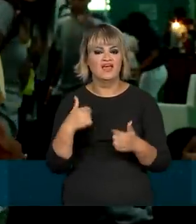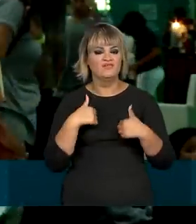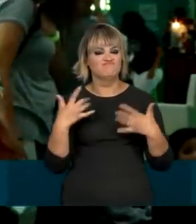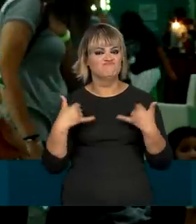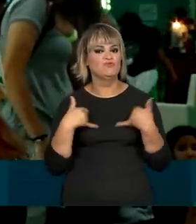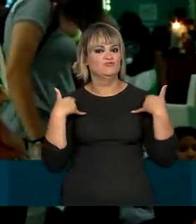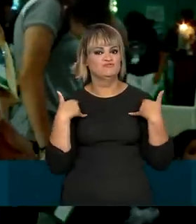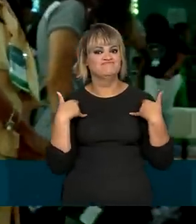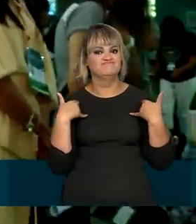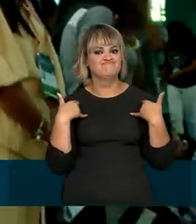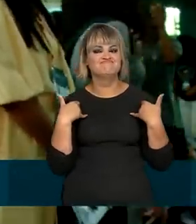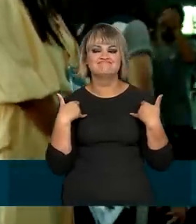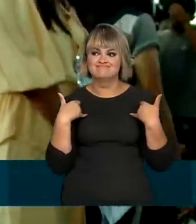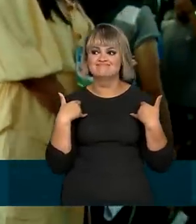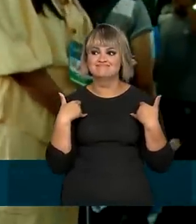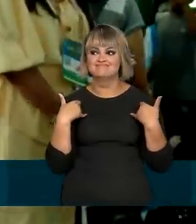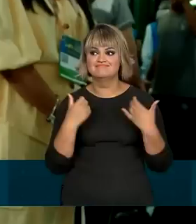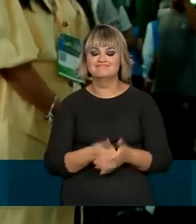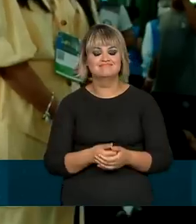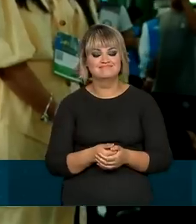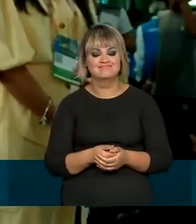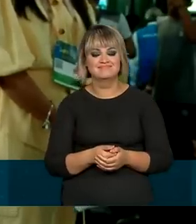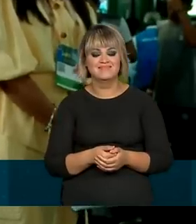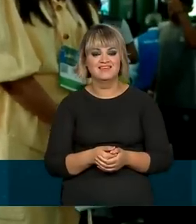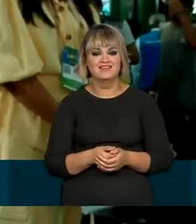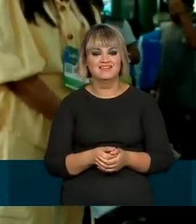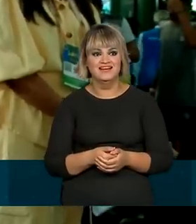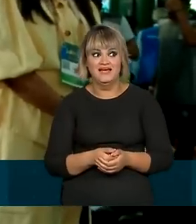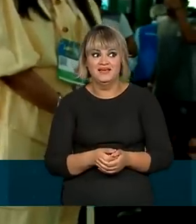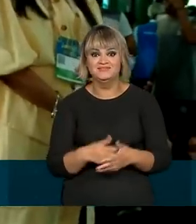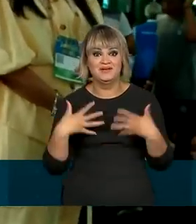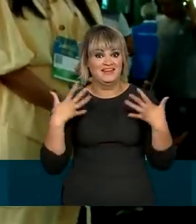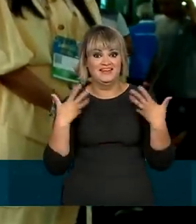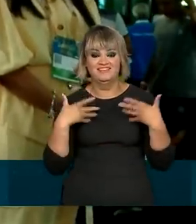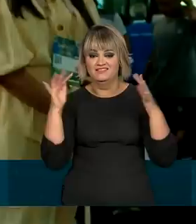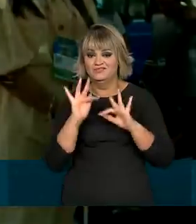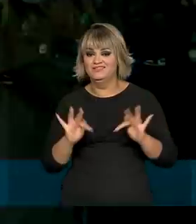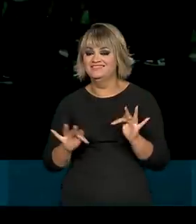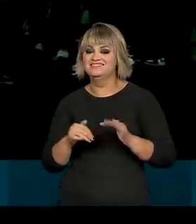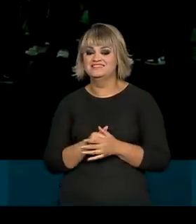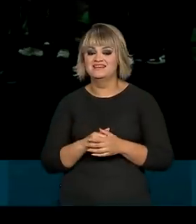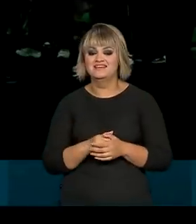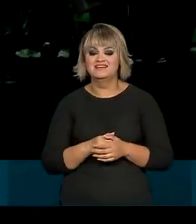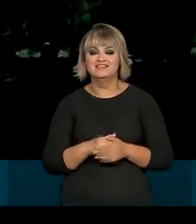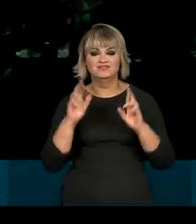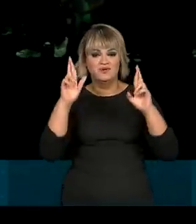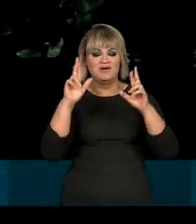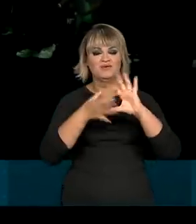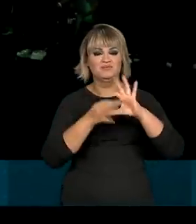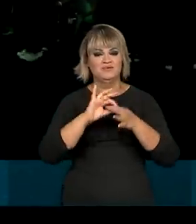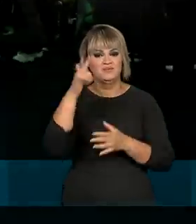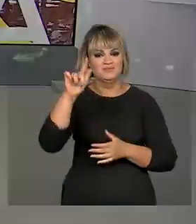orgulhoso, estou alegre, estou feliz e que venha outra